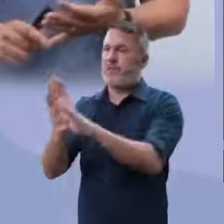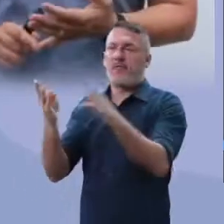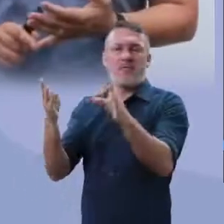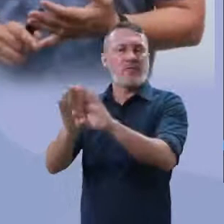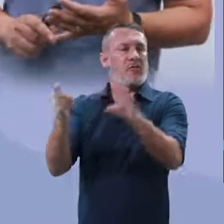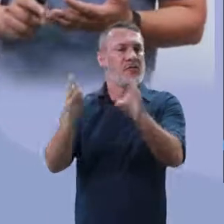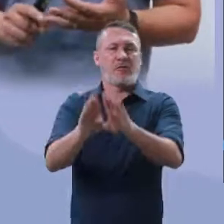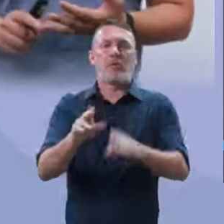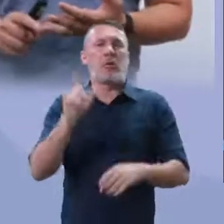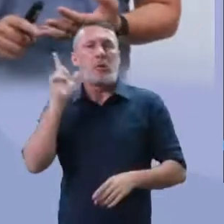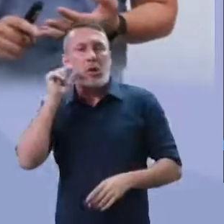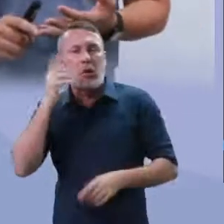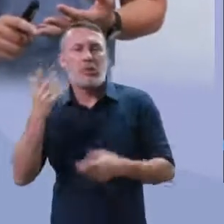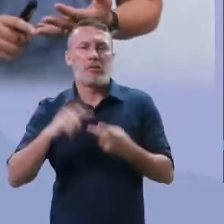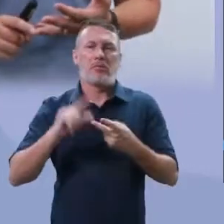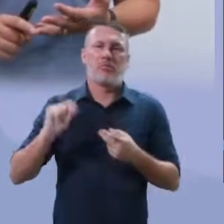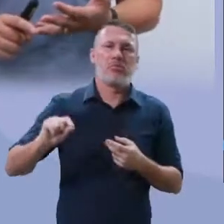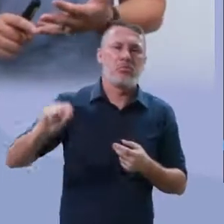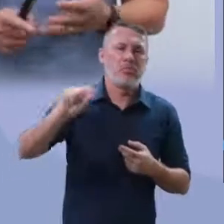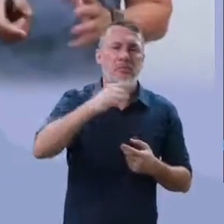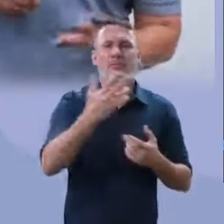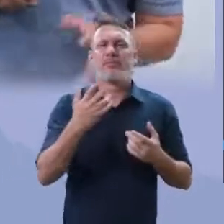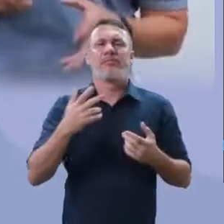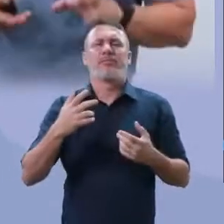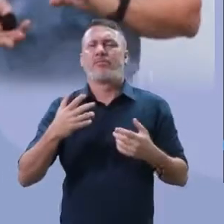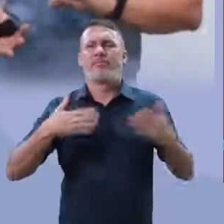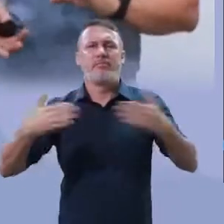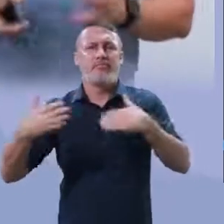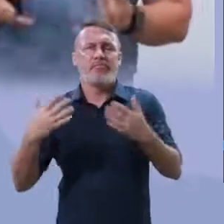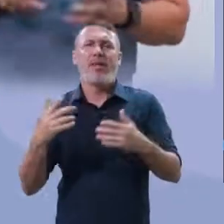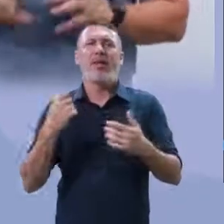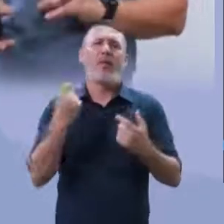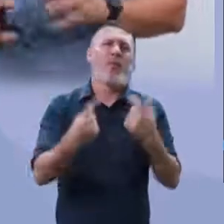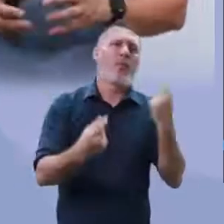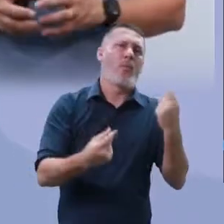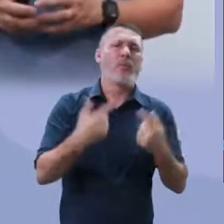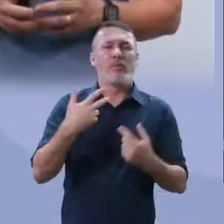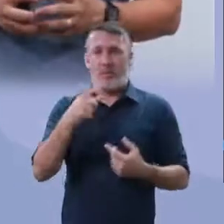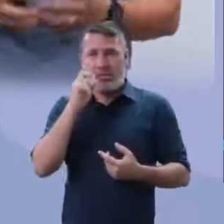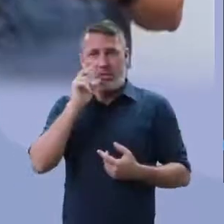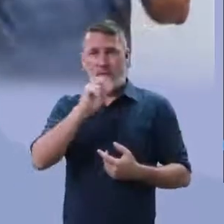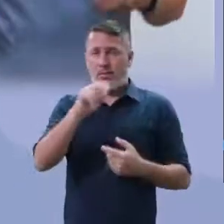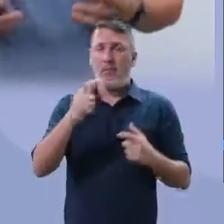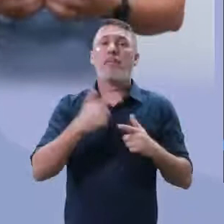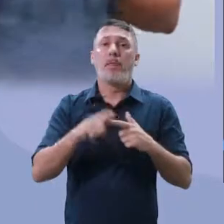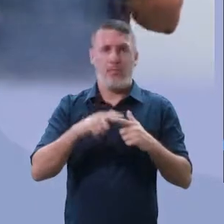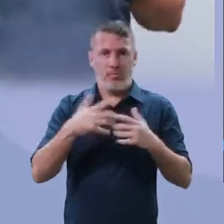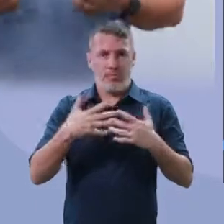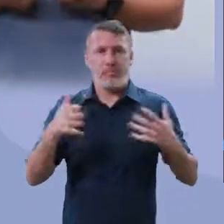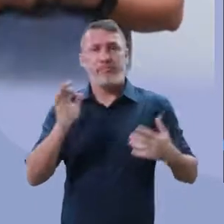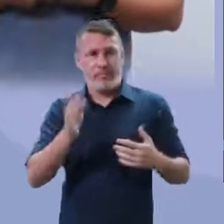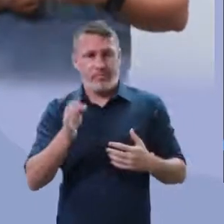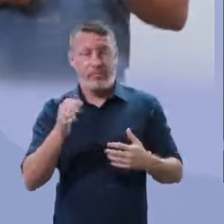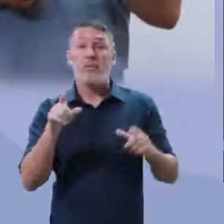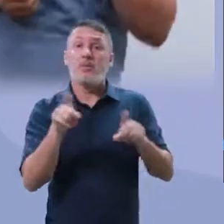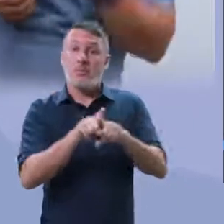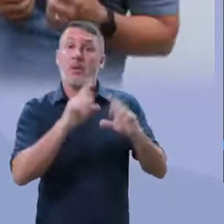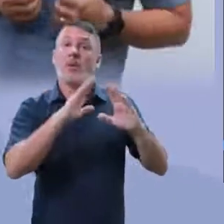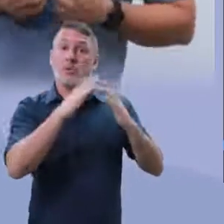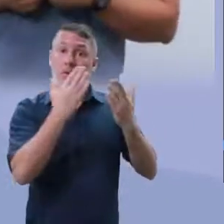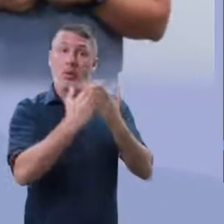tiveram que fechar, lojas, né, manter só aquela, supermercado e outros, mas, olha os problemas aí.